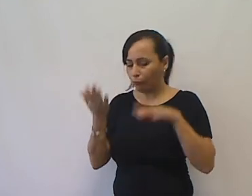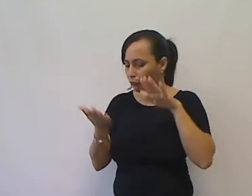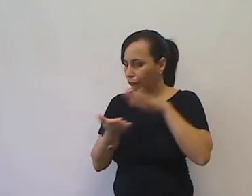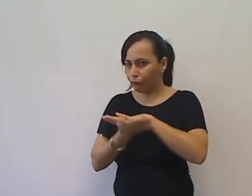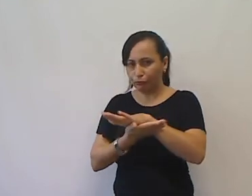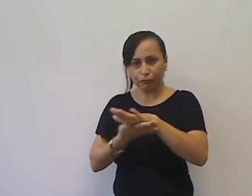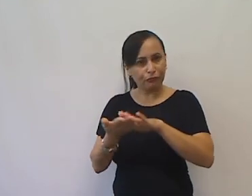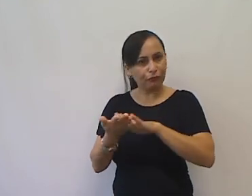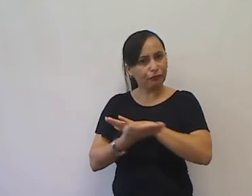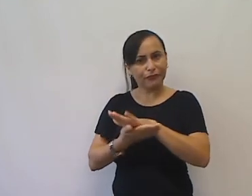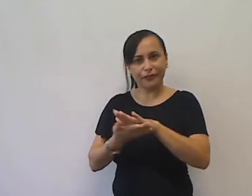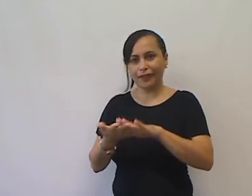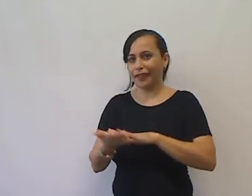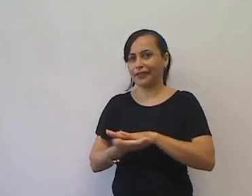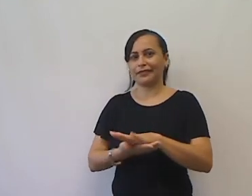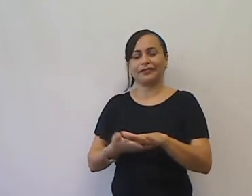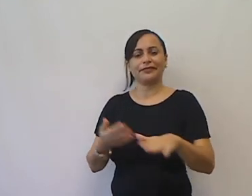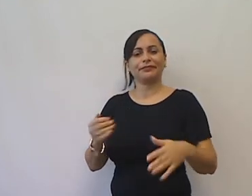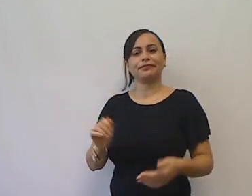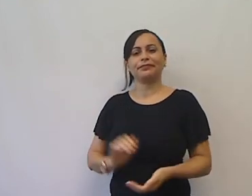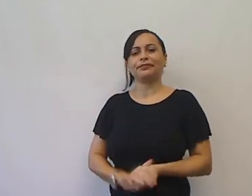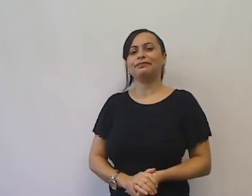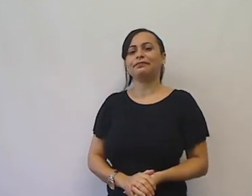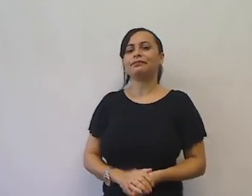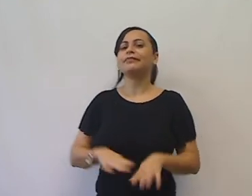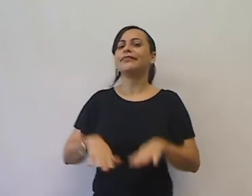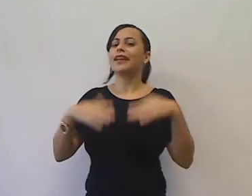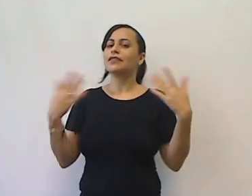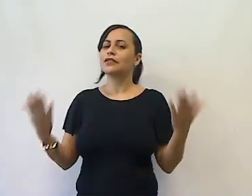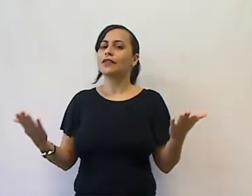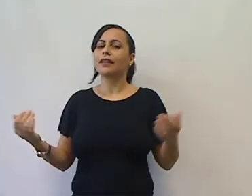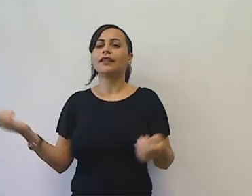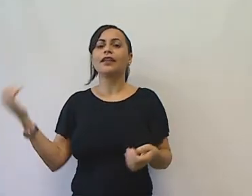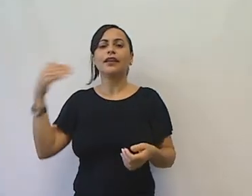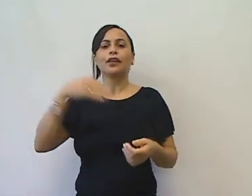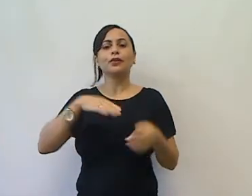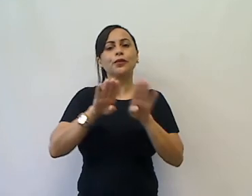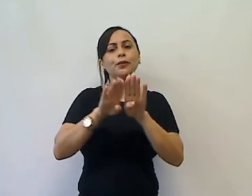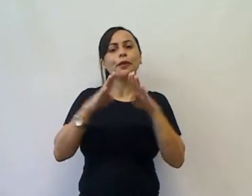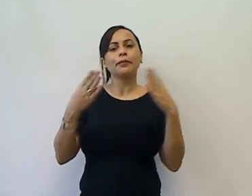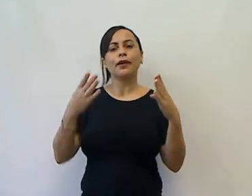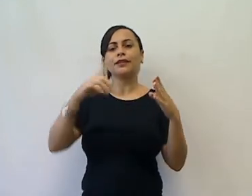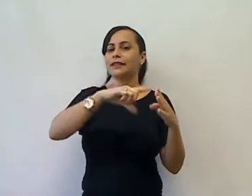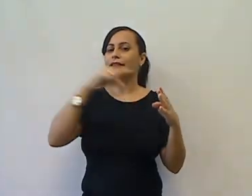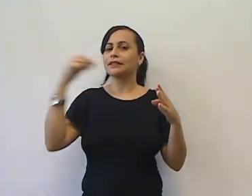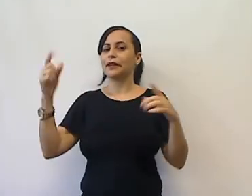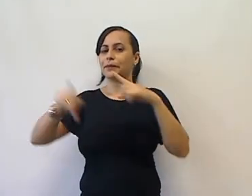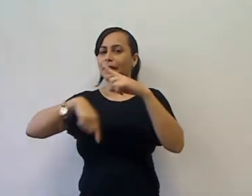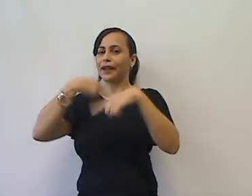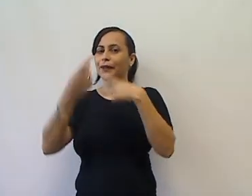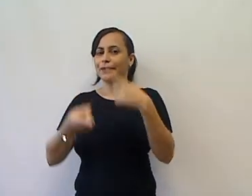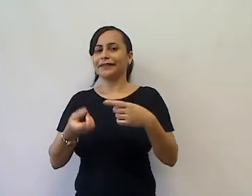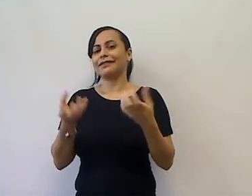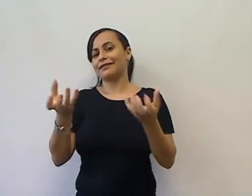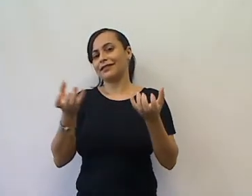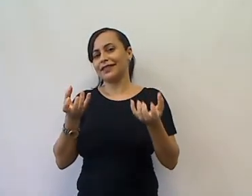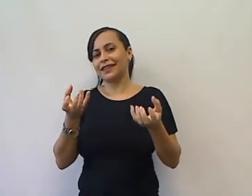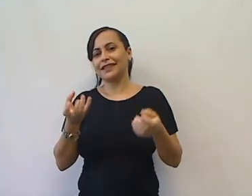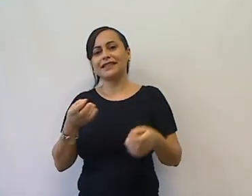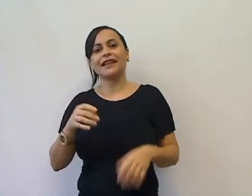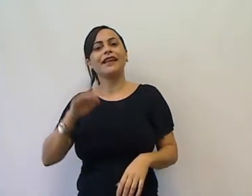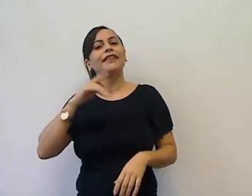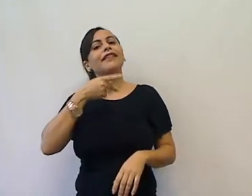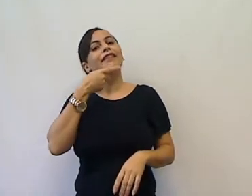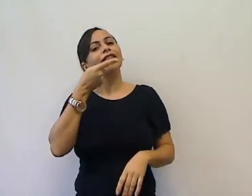que aconteceu. E essa história entrou numa porta e saiu pela outra. E quem quiser, que conte